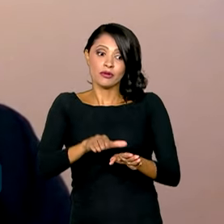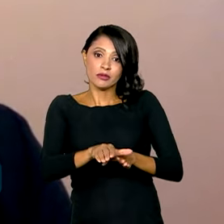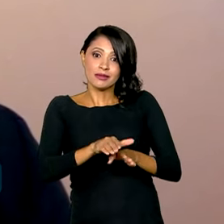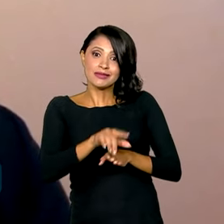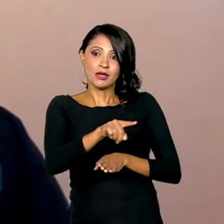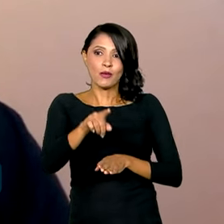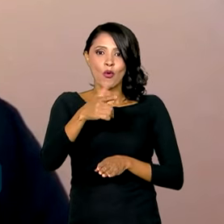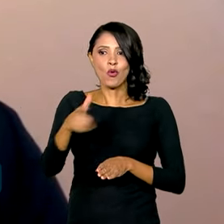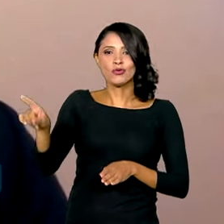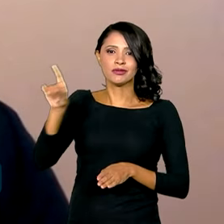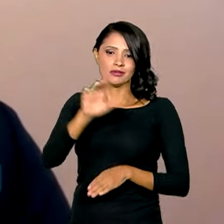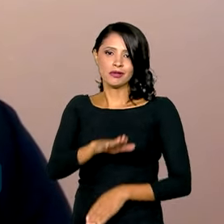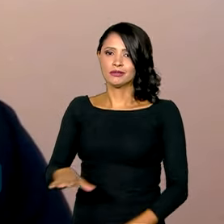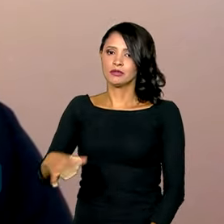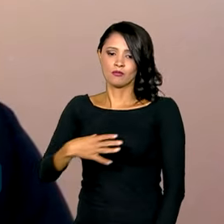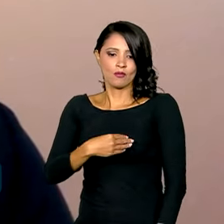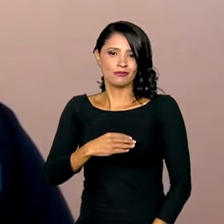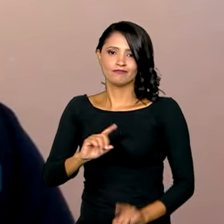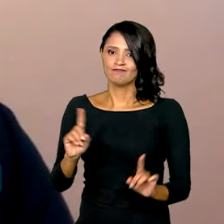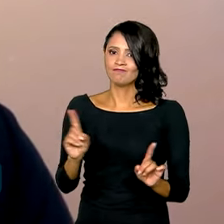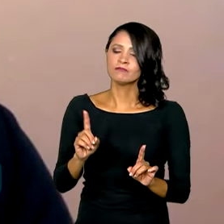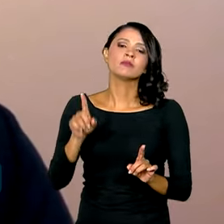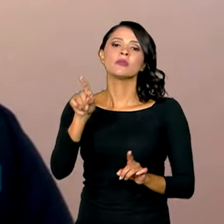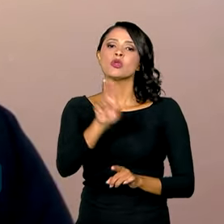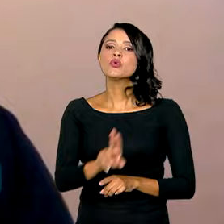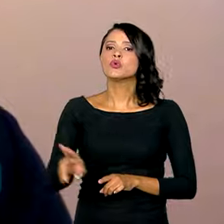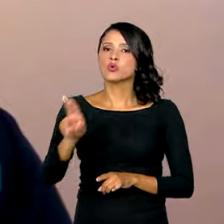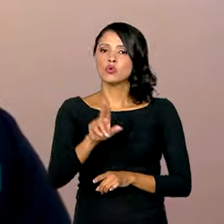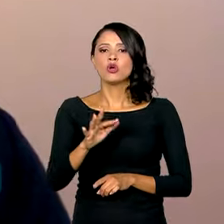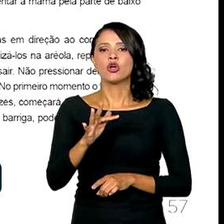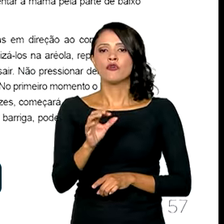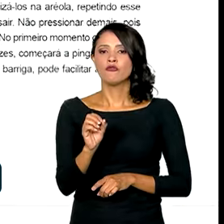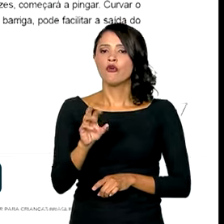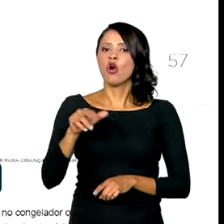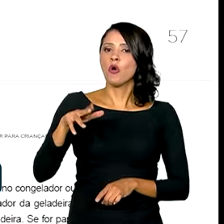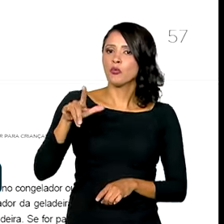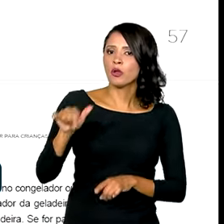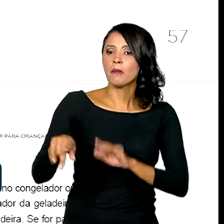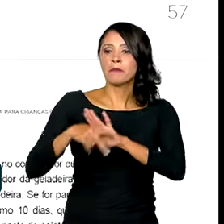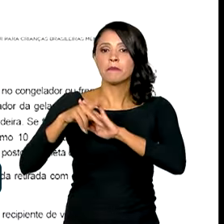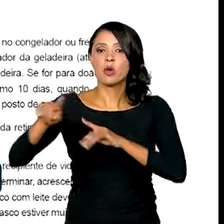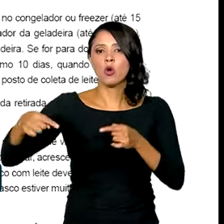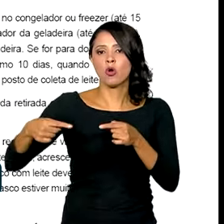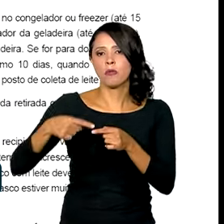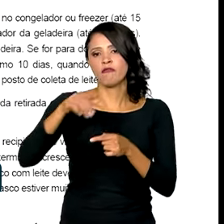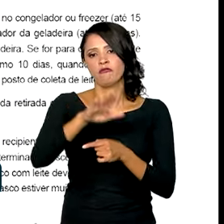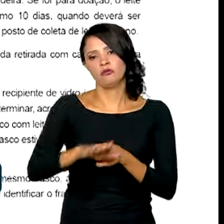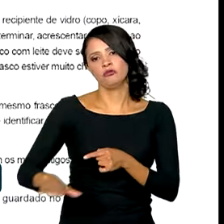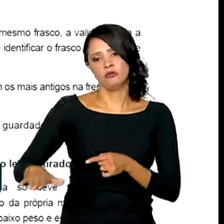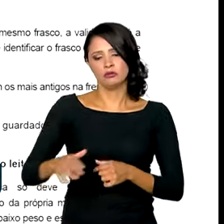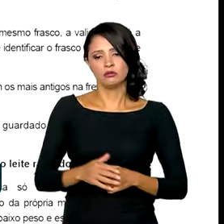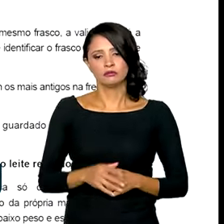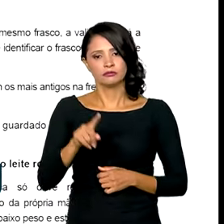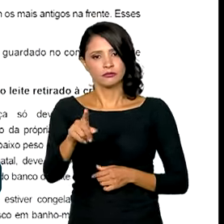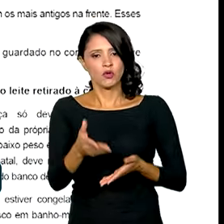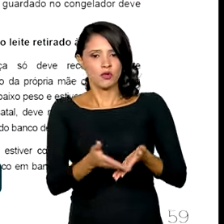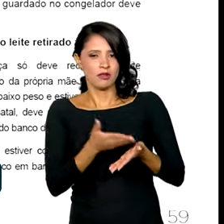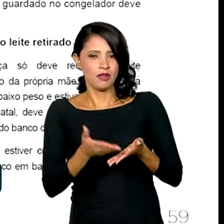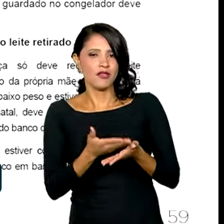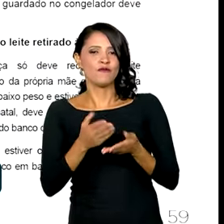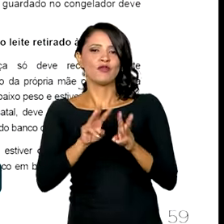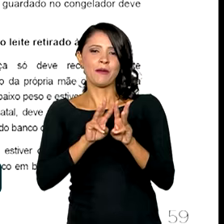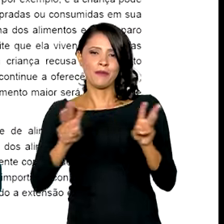não amamentadas é que elas utilizem fórmulas infantis. O guia está disponível na página oficial do